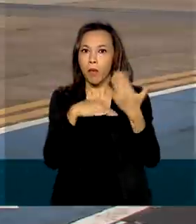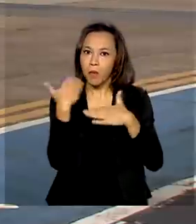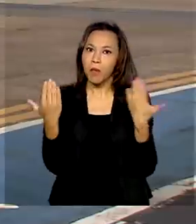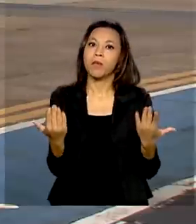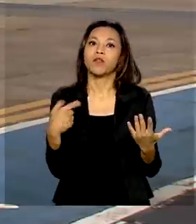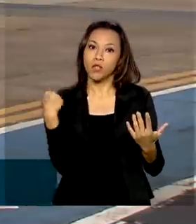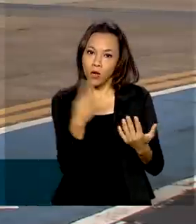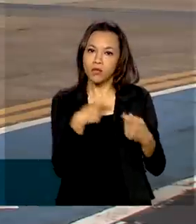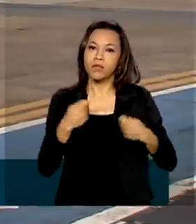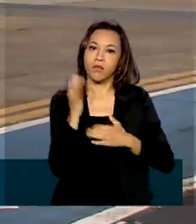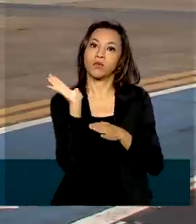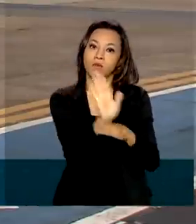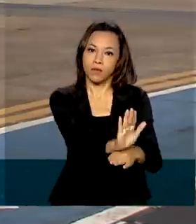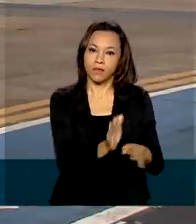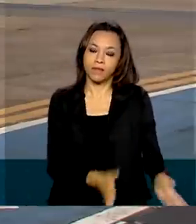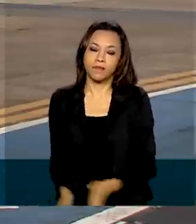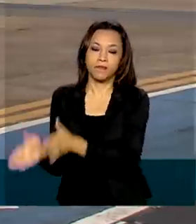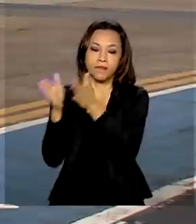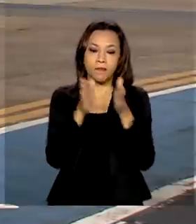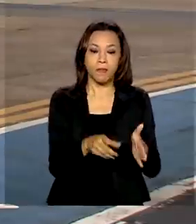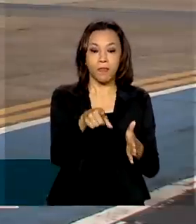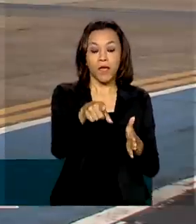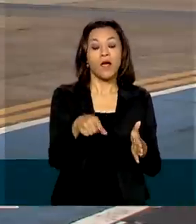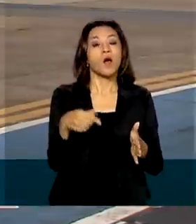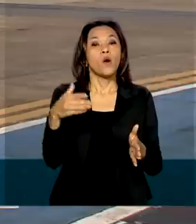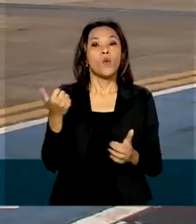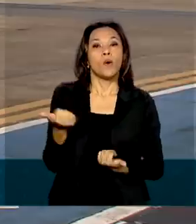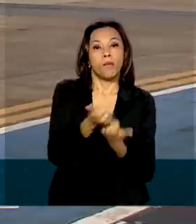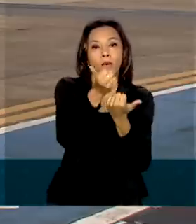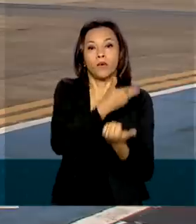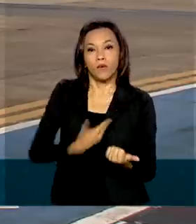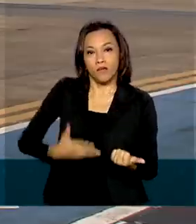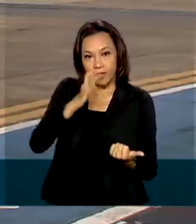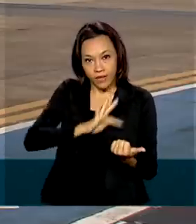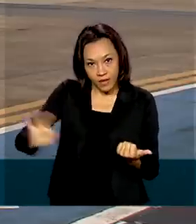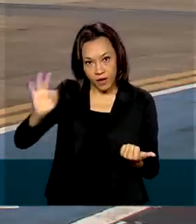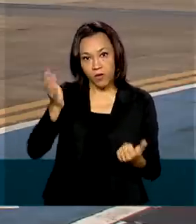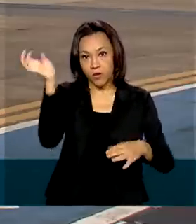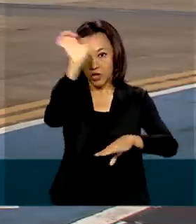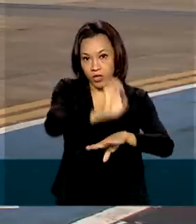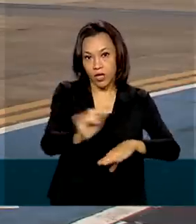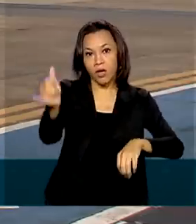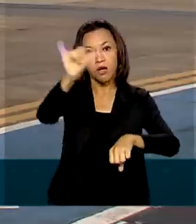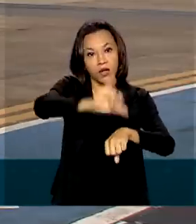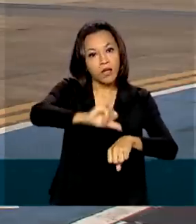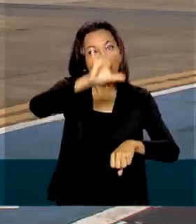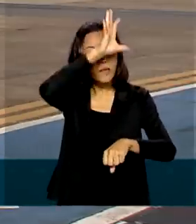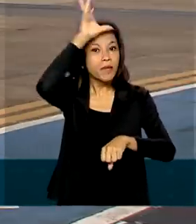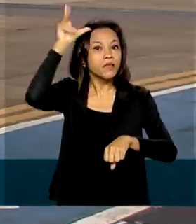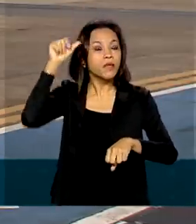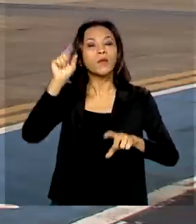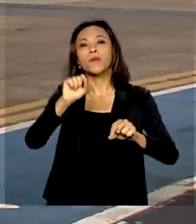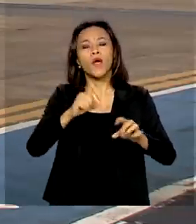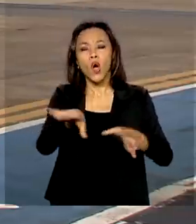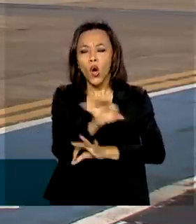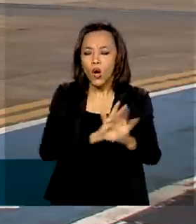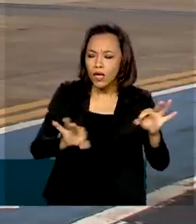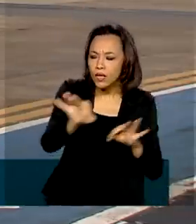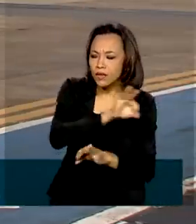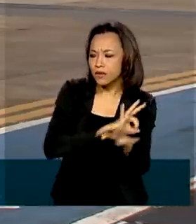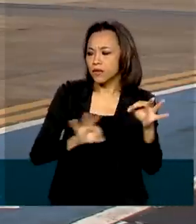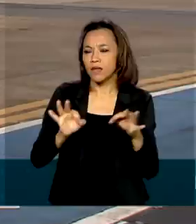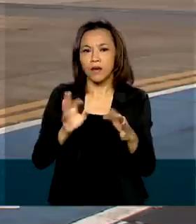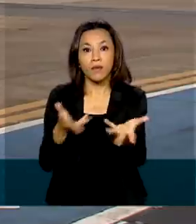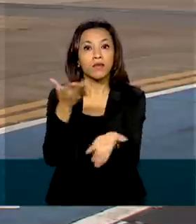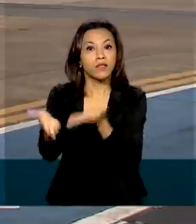O apoio do governo federal ao estado do Amazonas inclui iniciativas como a reorganização do atendimento nos postos de